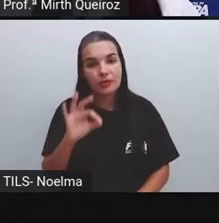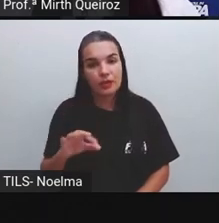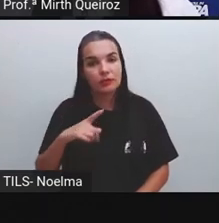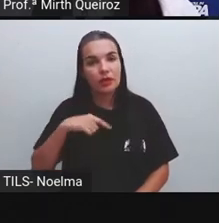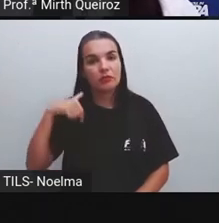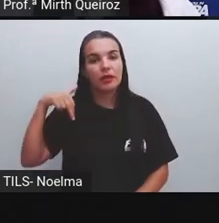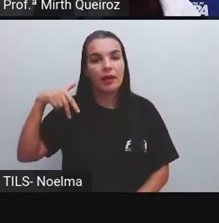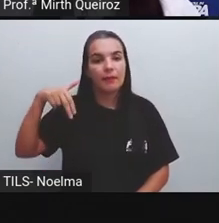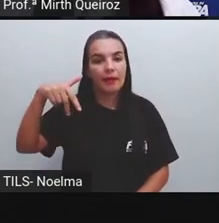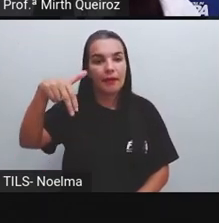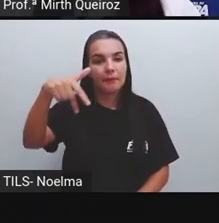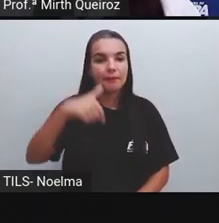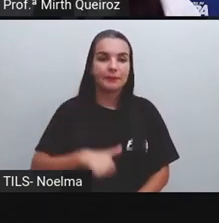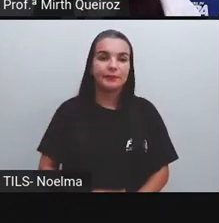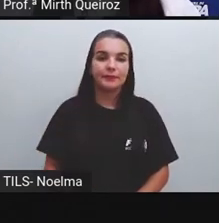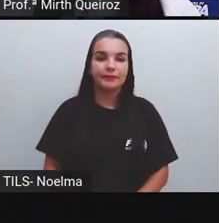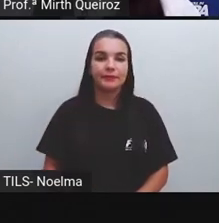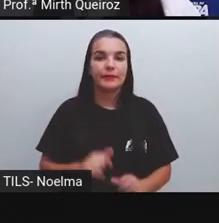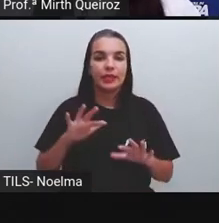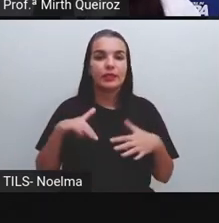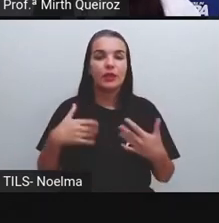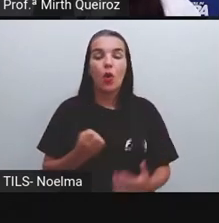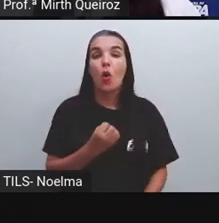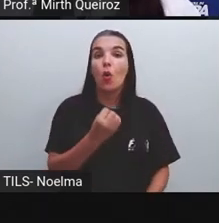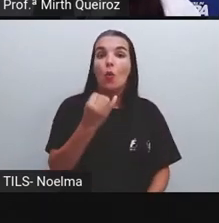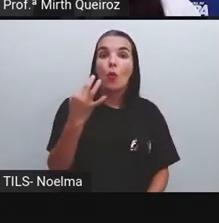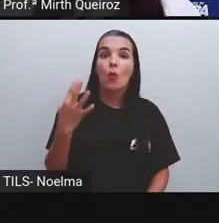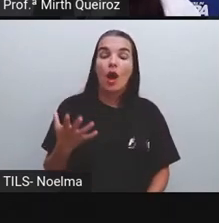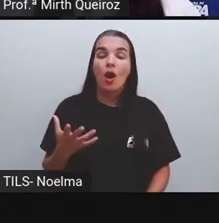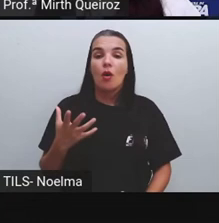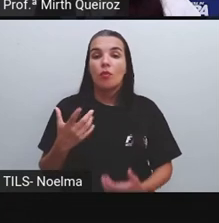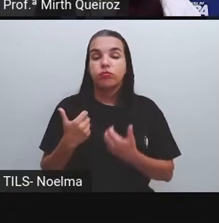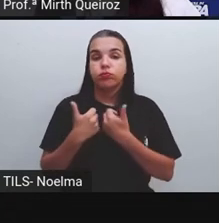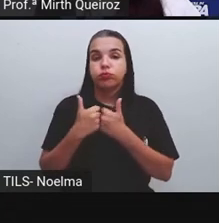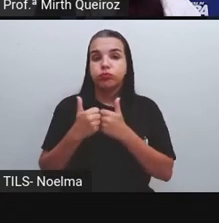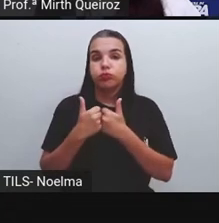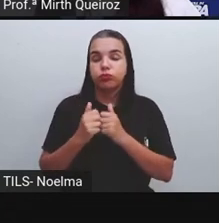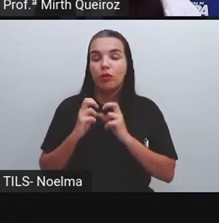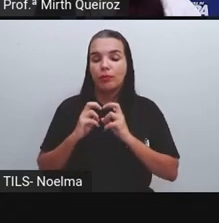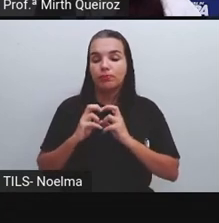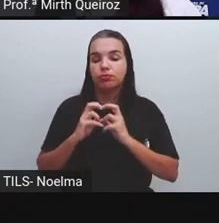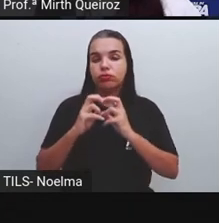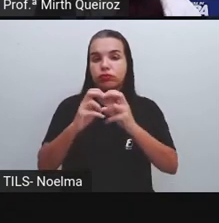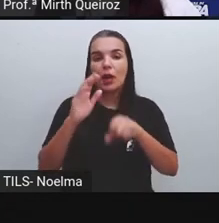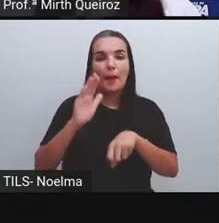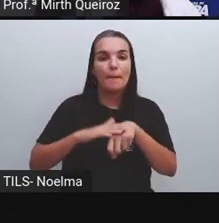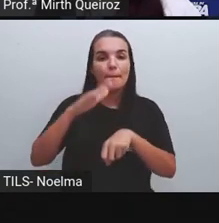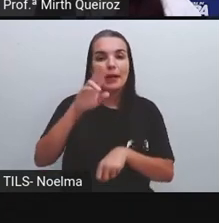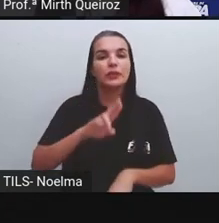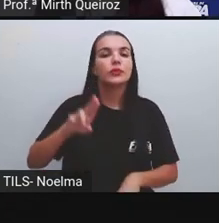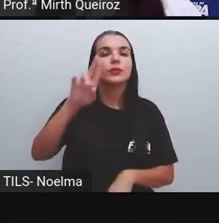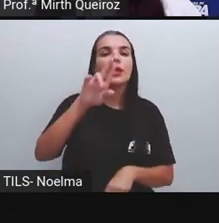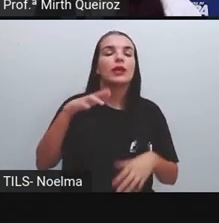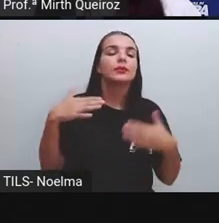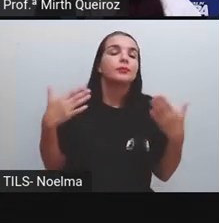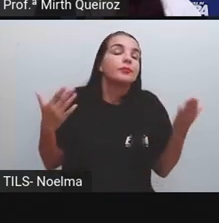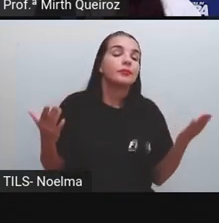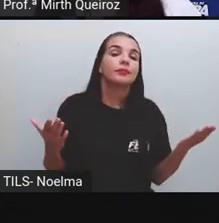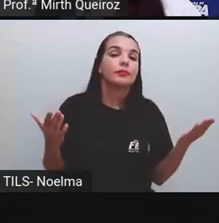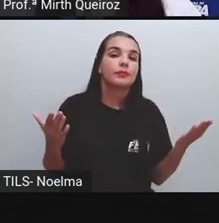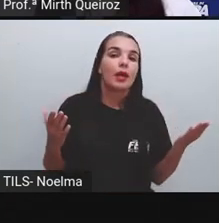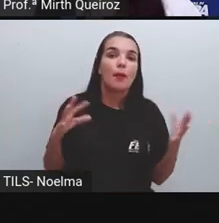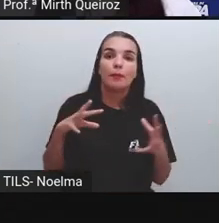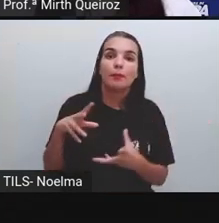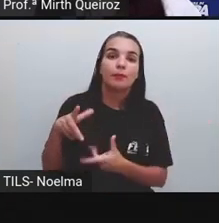% preferem caminhar. Qual aí o meio de transporte mais utilizado aí, mais usado